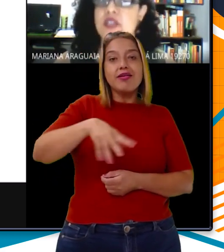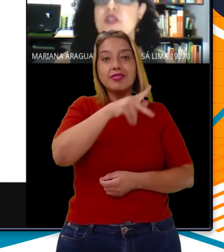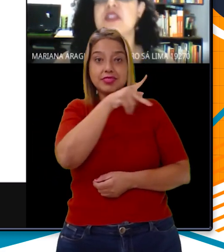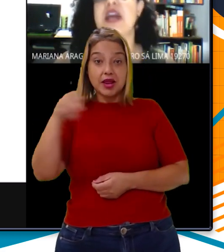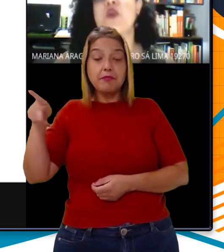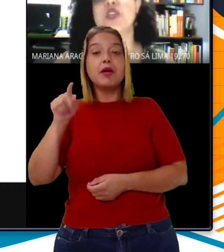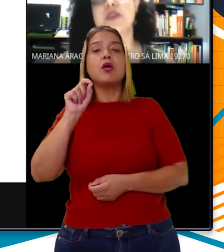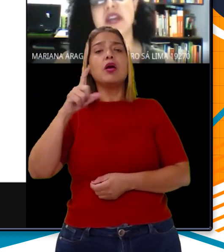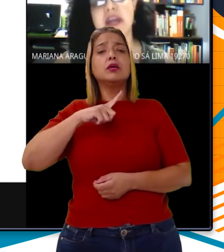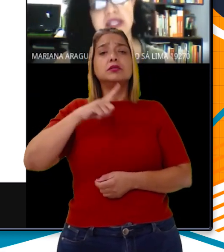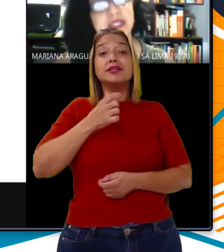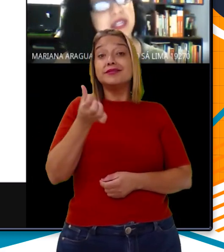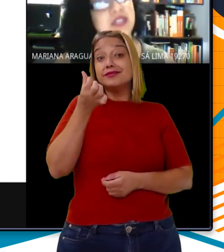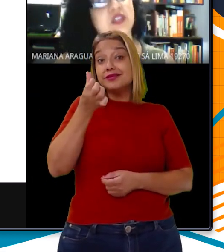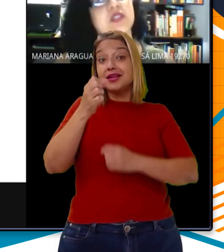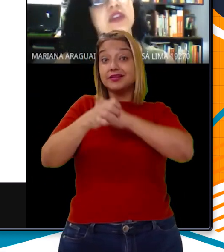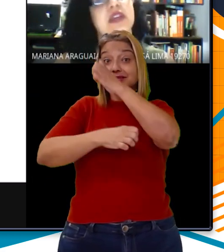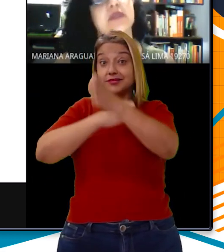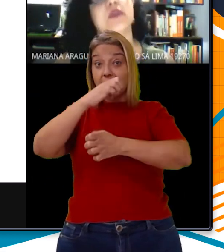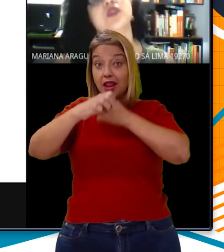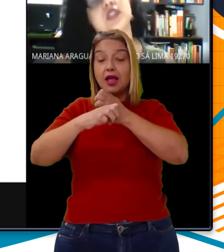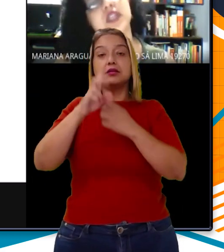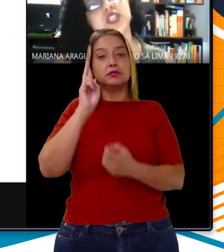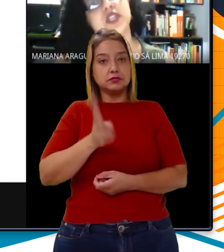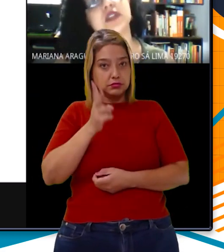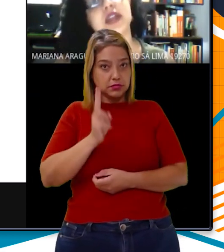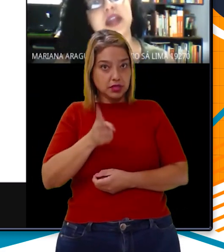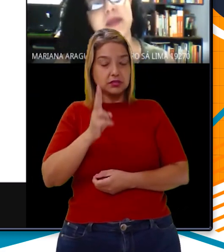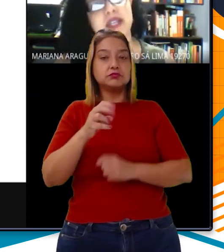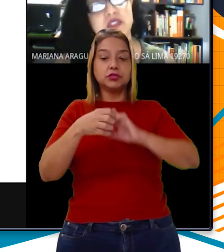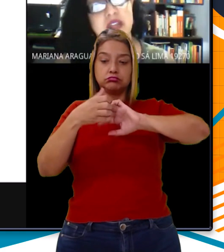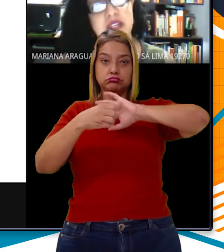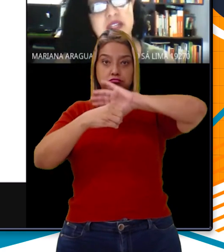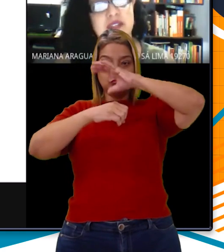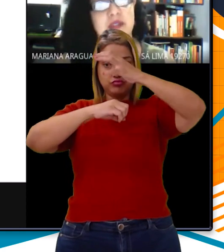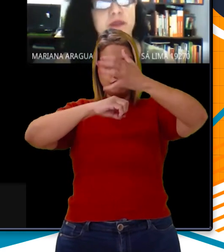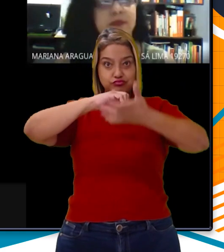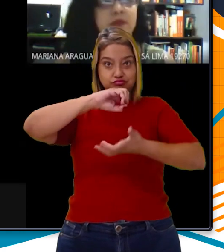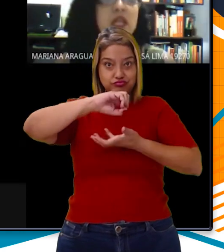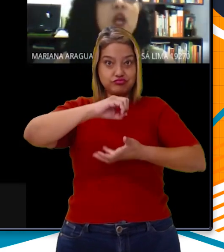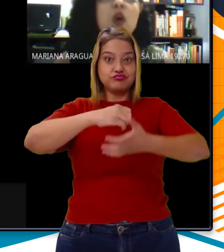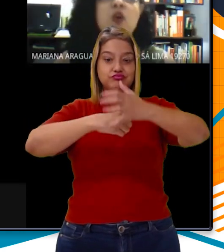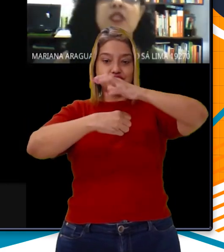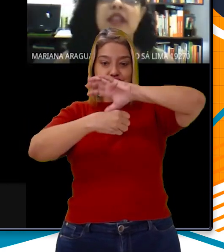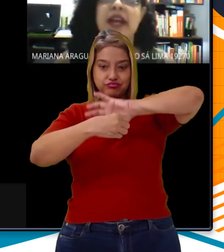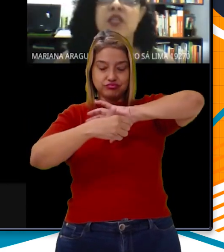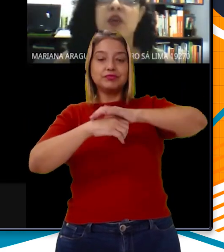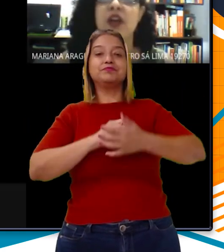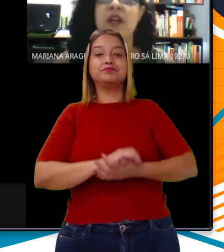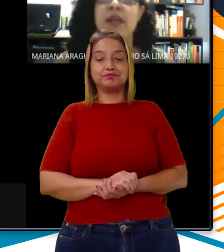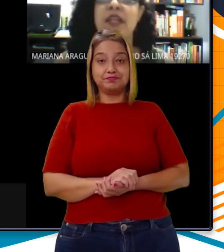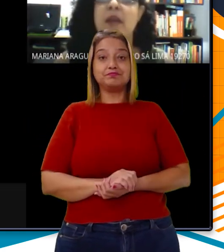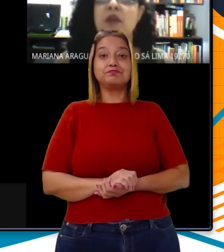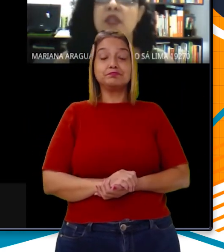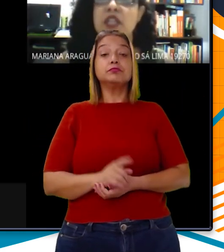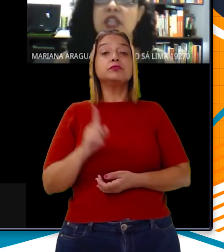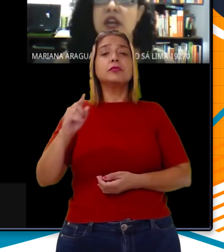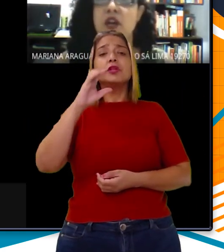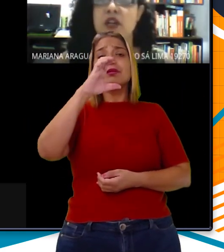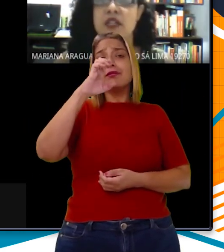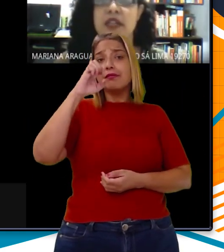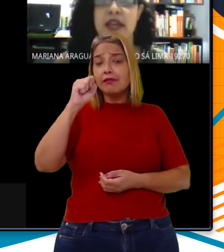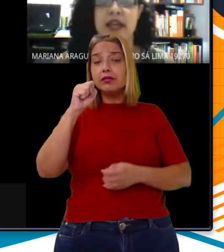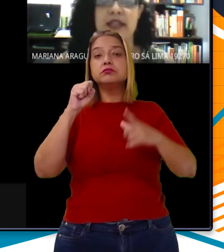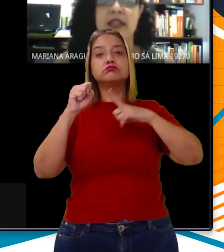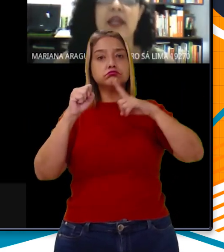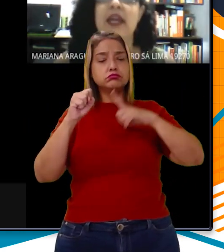elétrons na última camada da eletrosfera, ou seja, na camada de valência. O césio é elemento abundante na